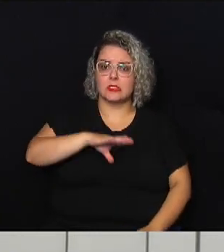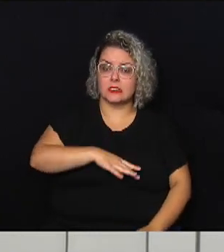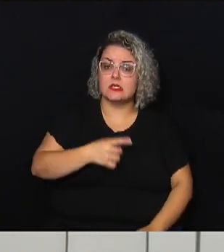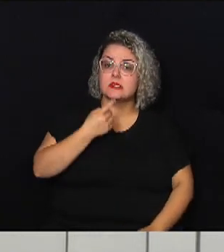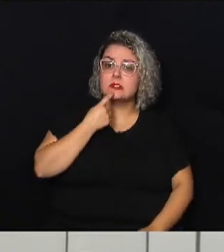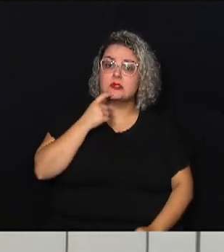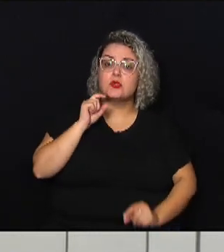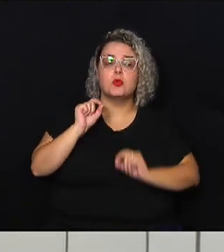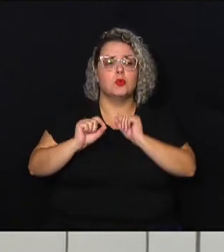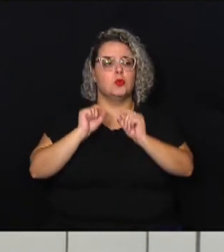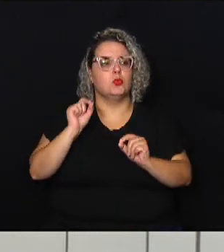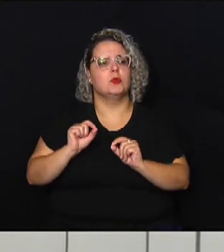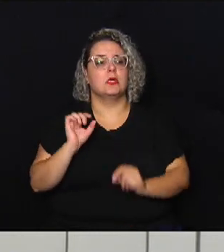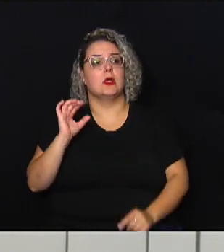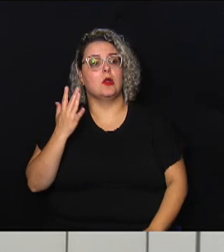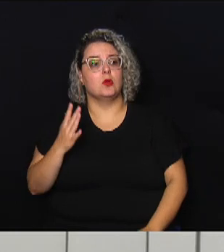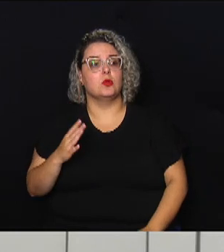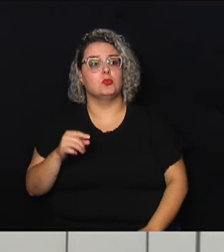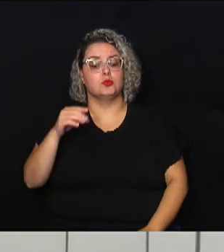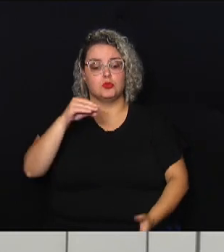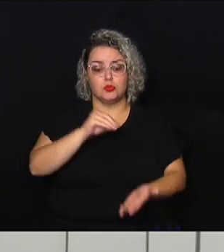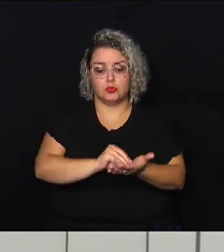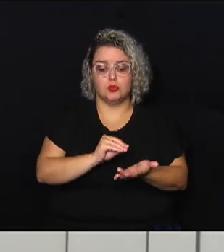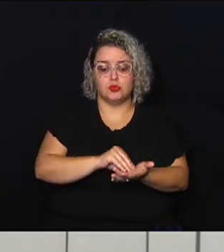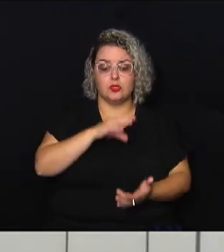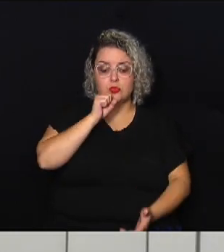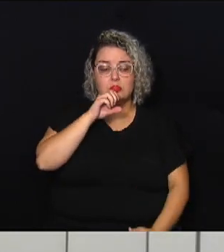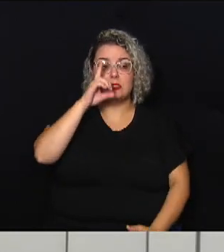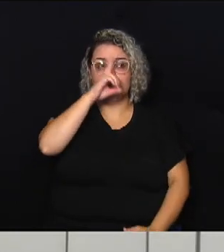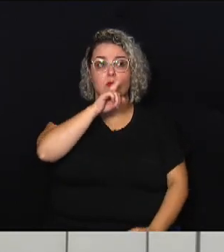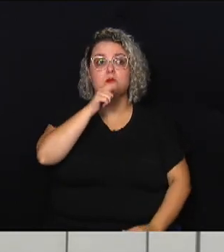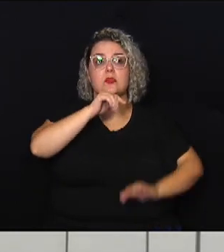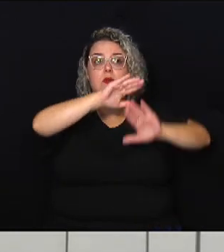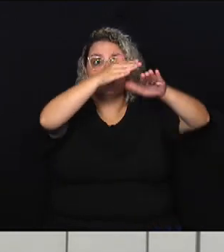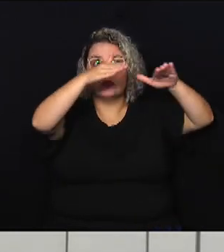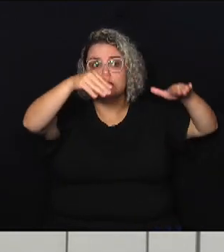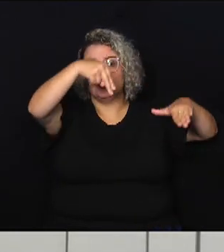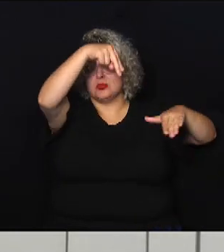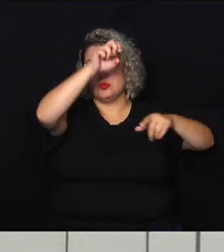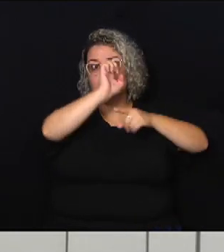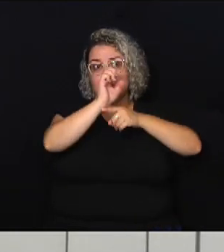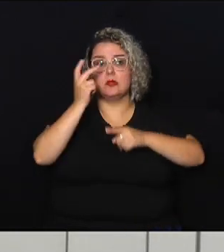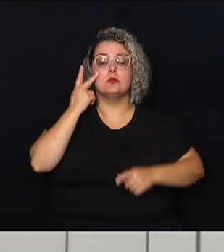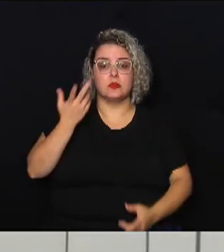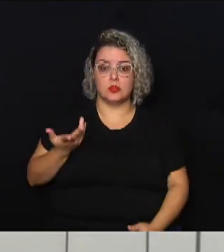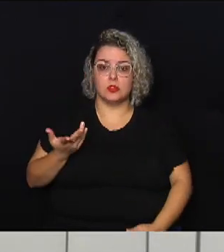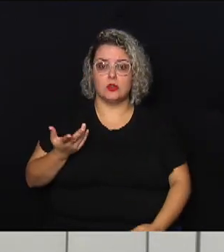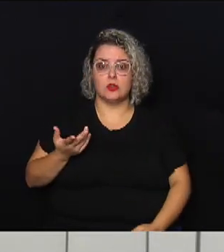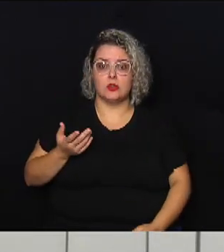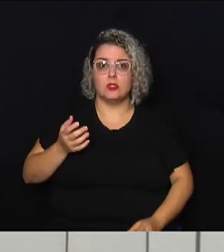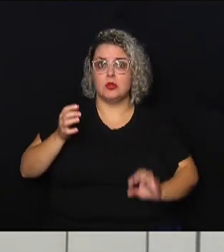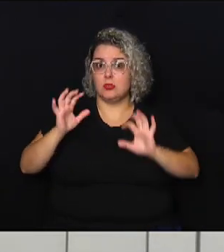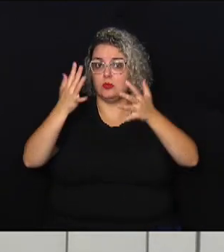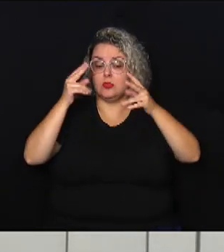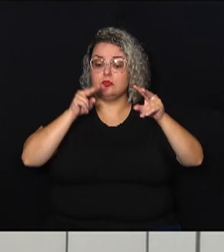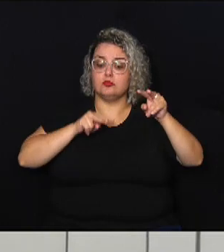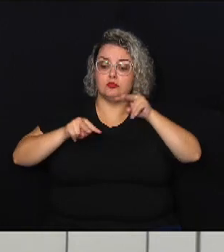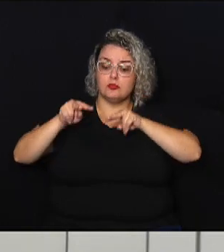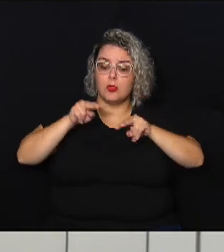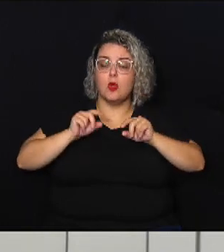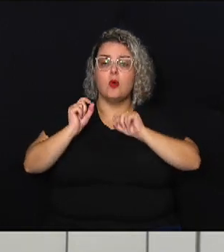aconteceu no último fim de semana no litoral paulista e do ponto de vista climático o que a gente pode pensar